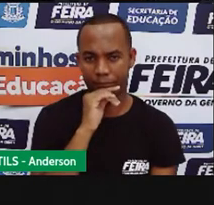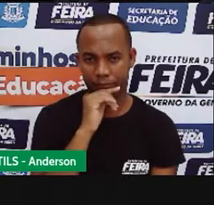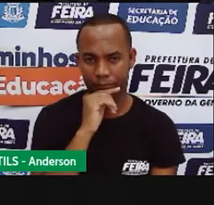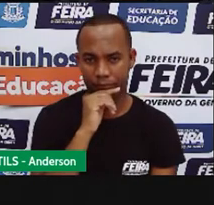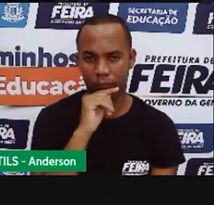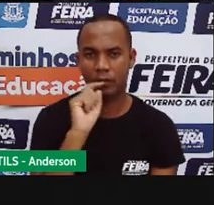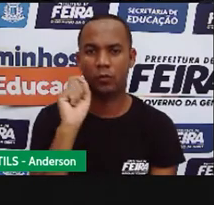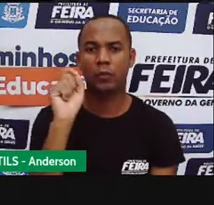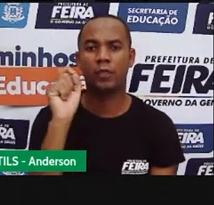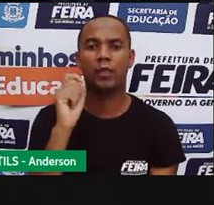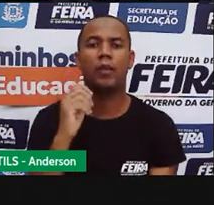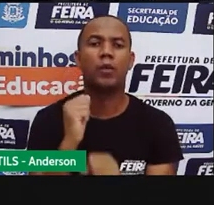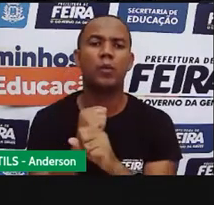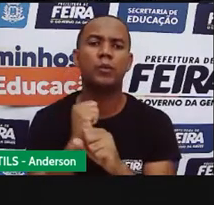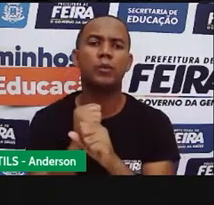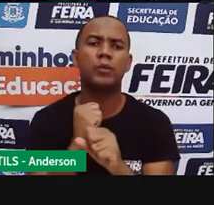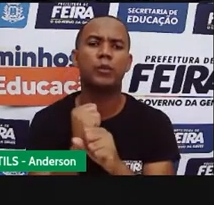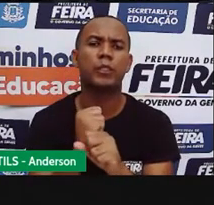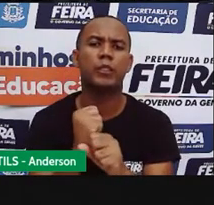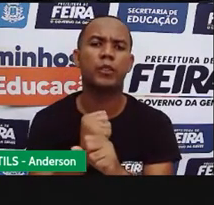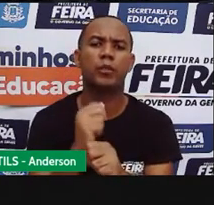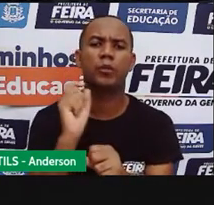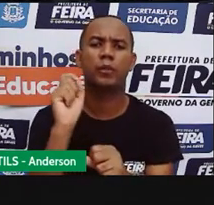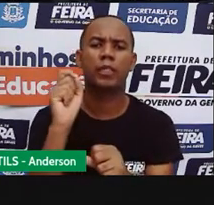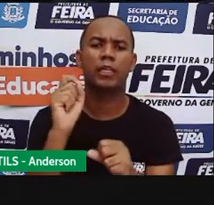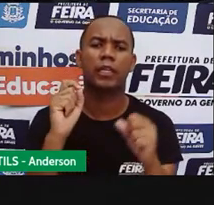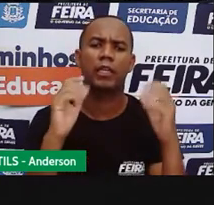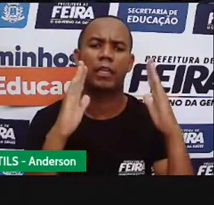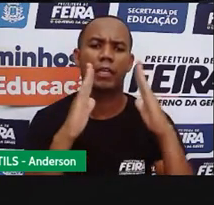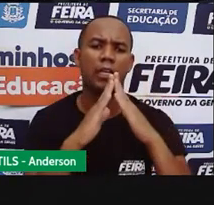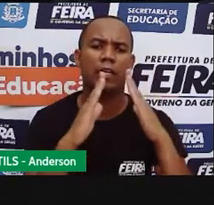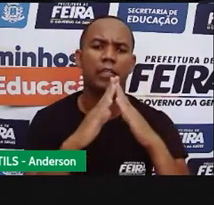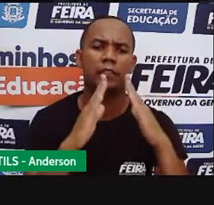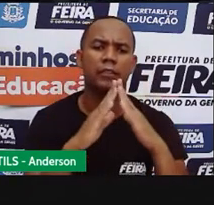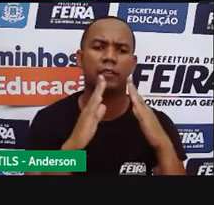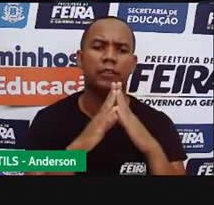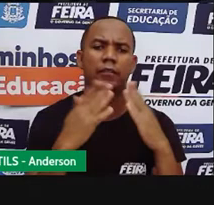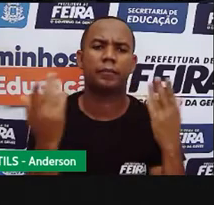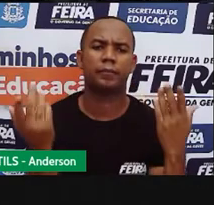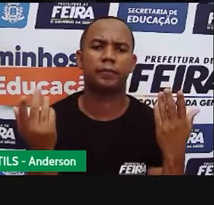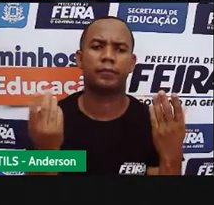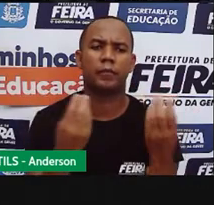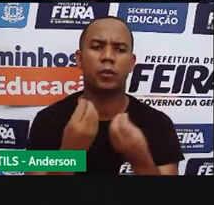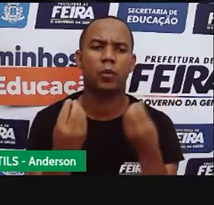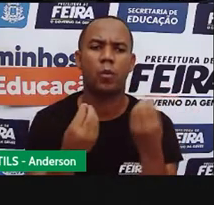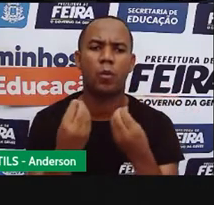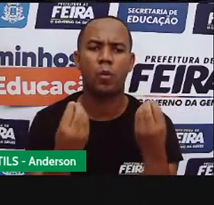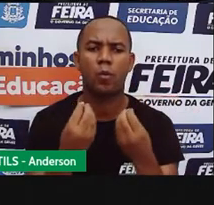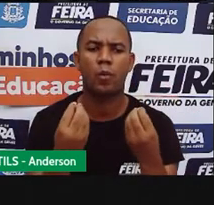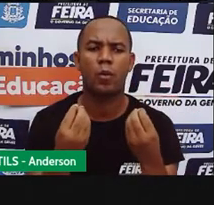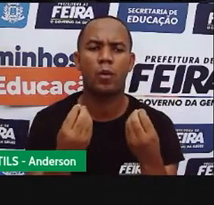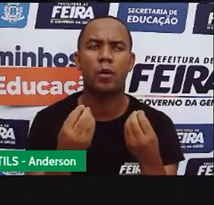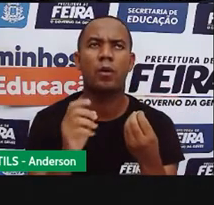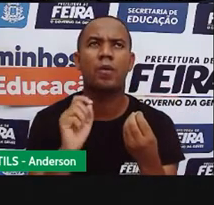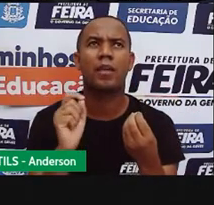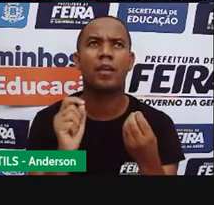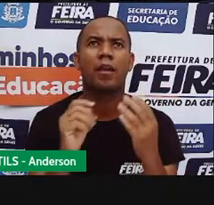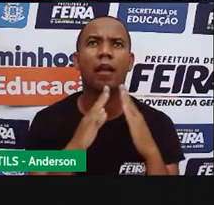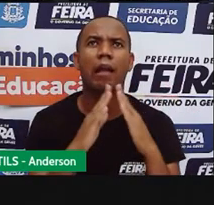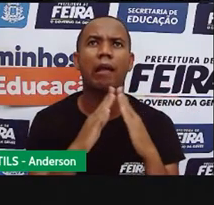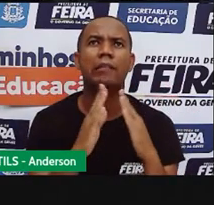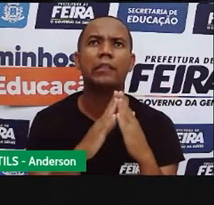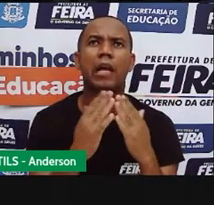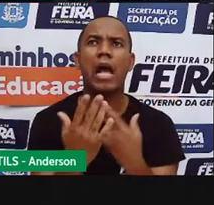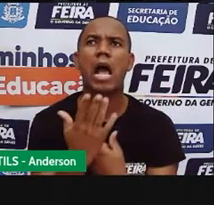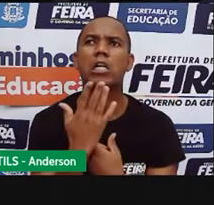E o que eles construíram? Construíram as suas casas. Não é a função de uma casa, gente. E vocês sabem